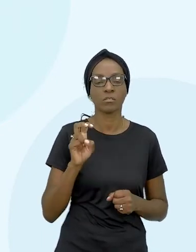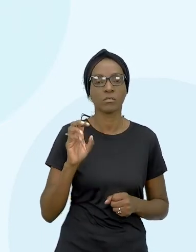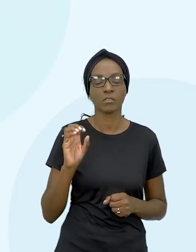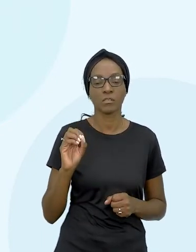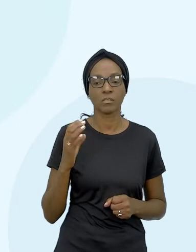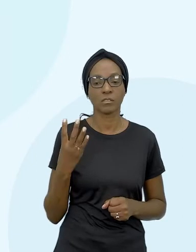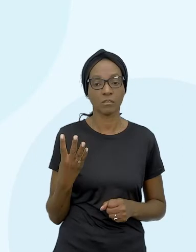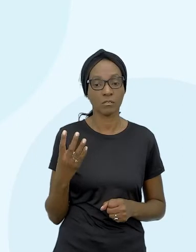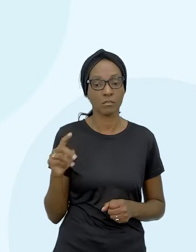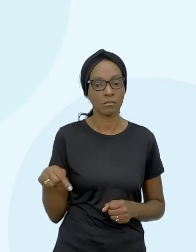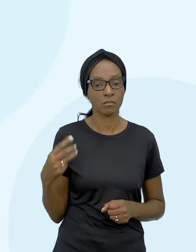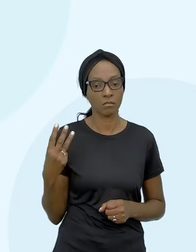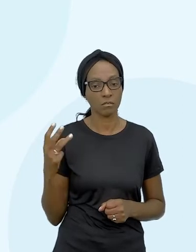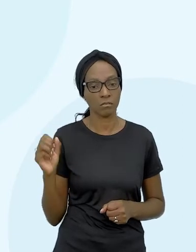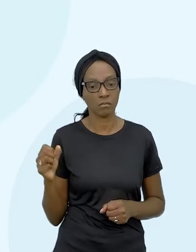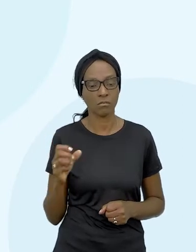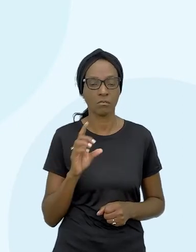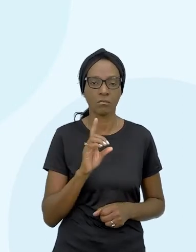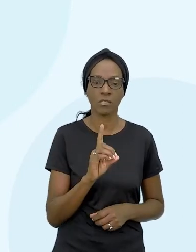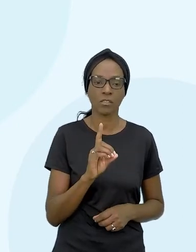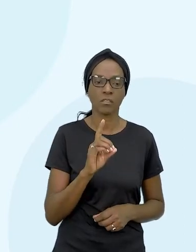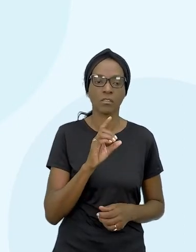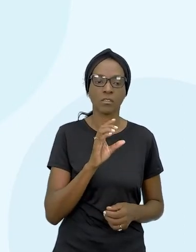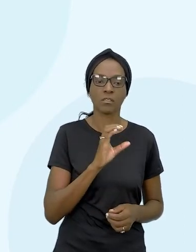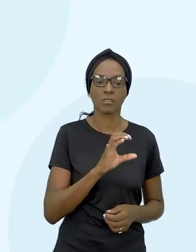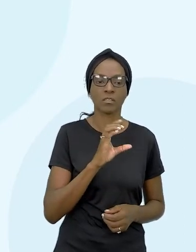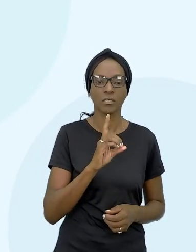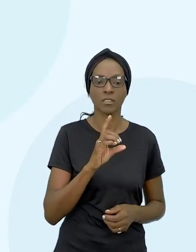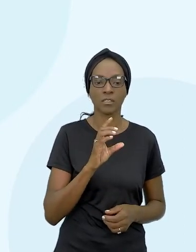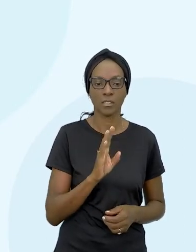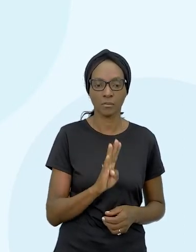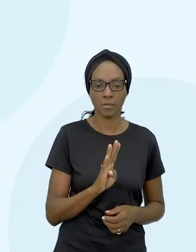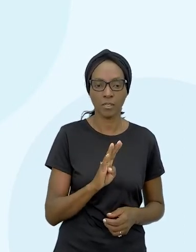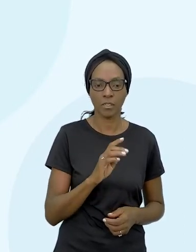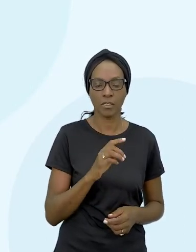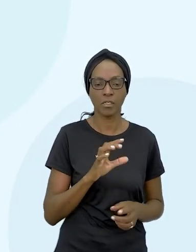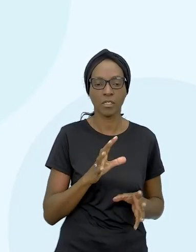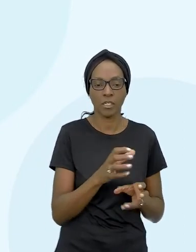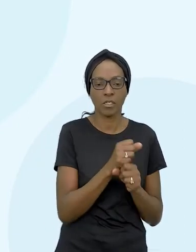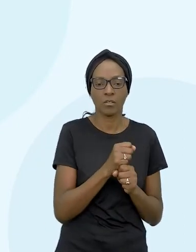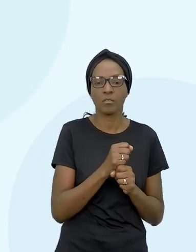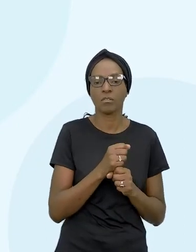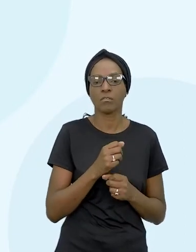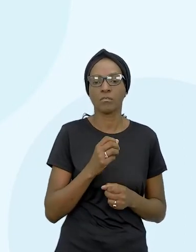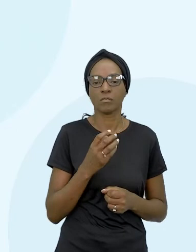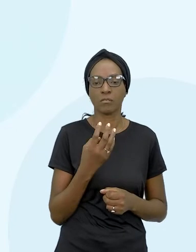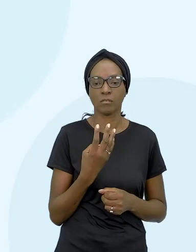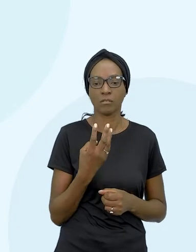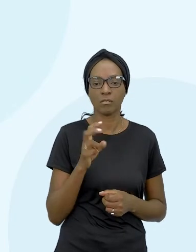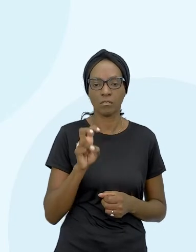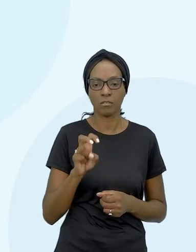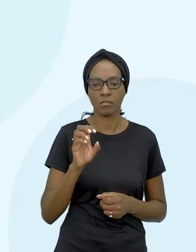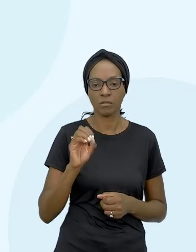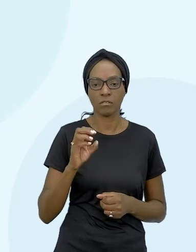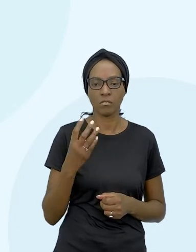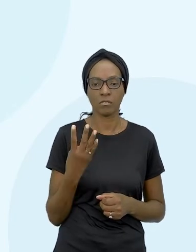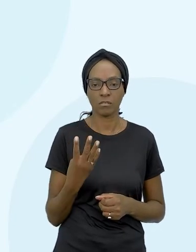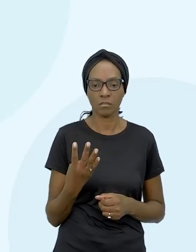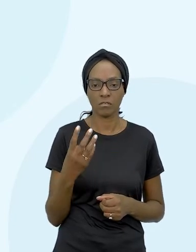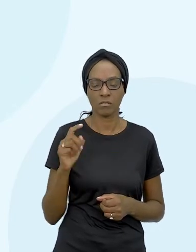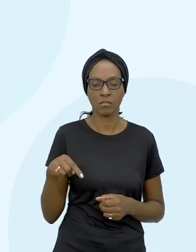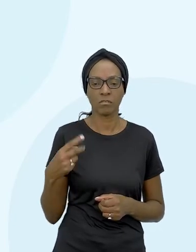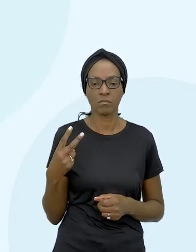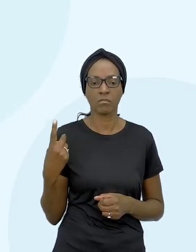,38 D o CDB pois totalizará o montante de 504,21 centavos